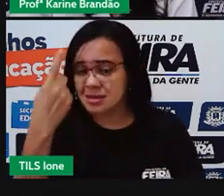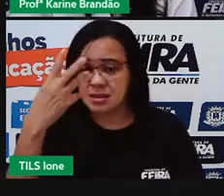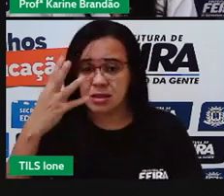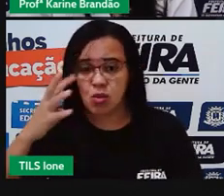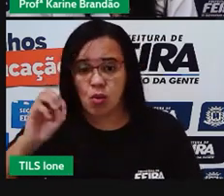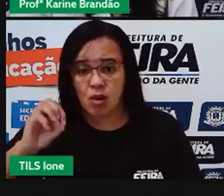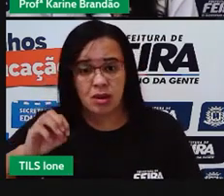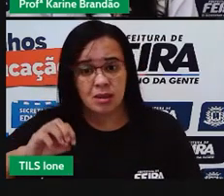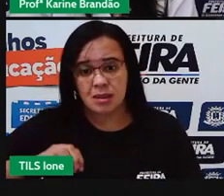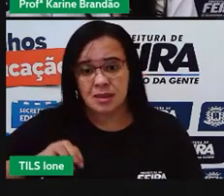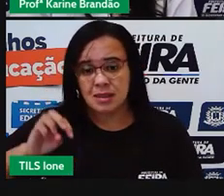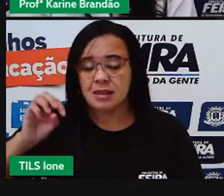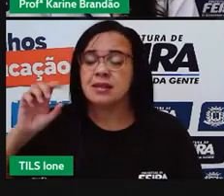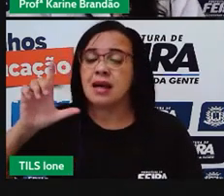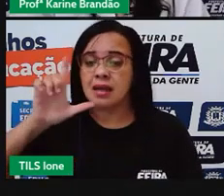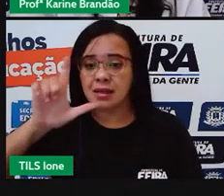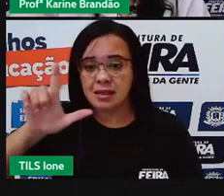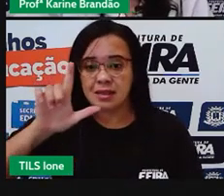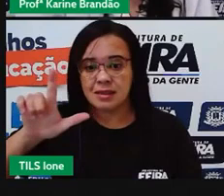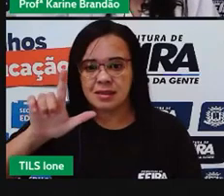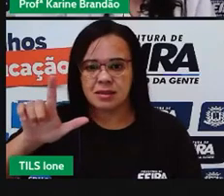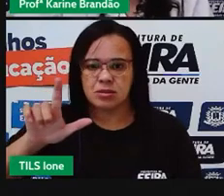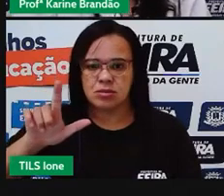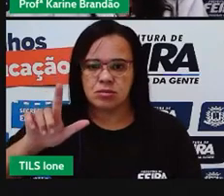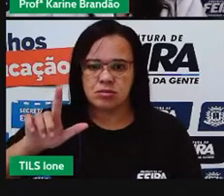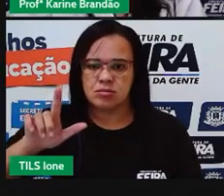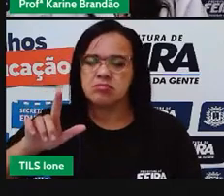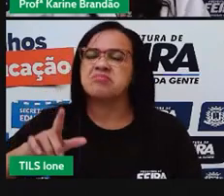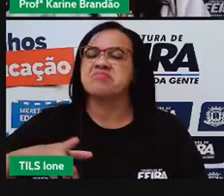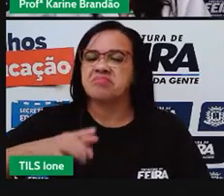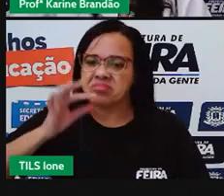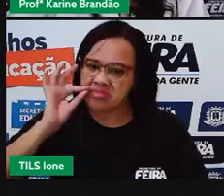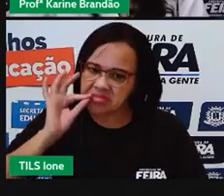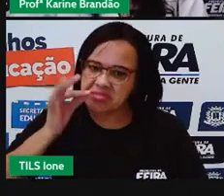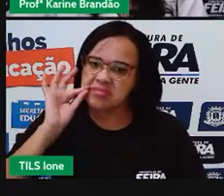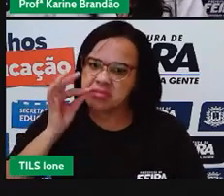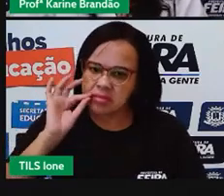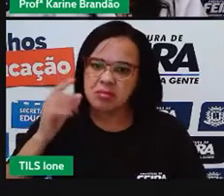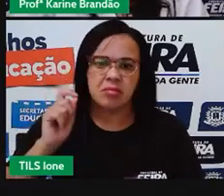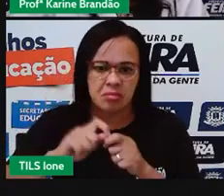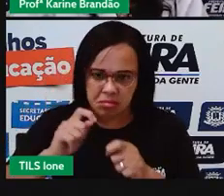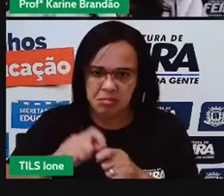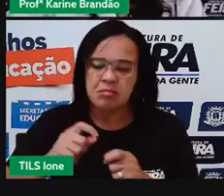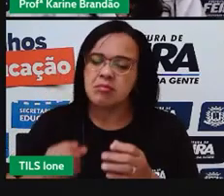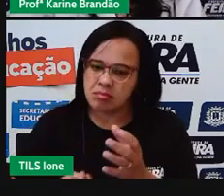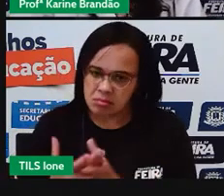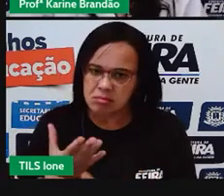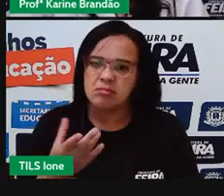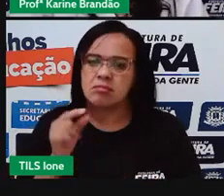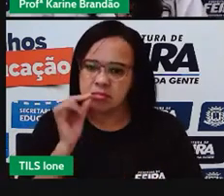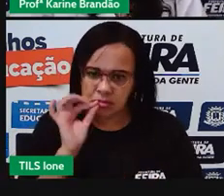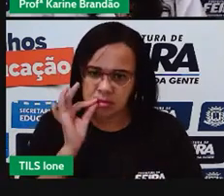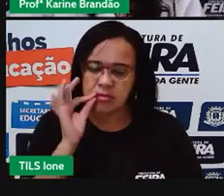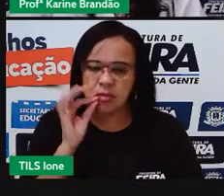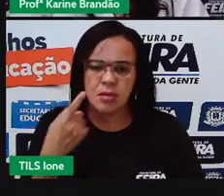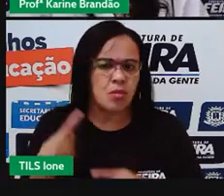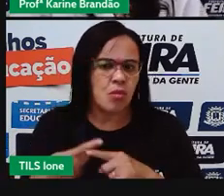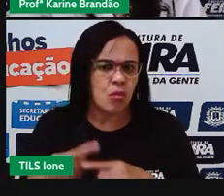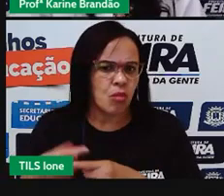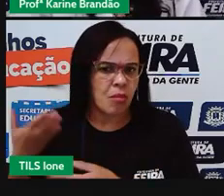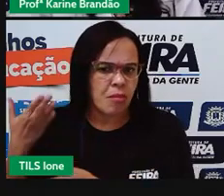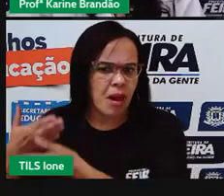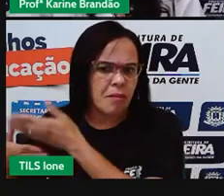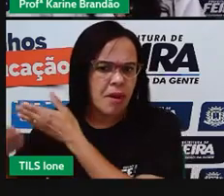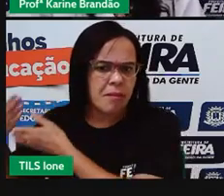sim. Porque para esse café ser produzido, né, a irrigação, o plantio, a colheita,